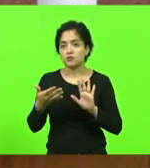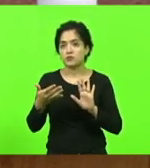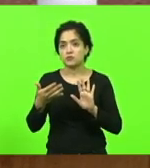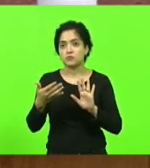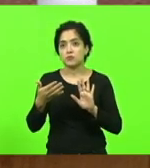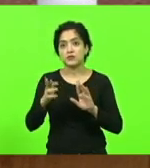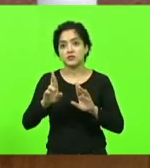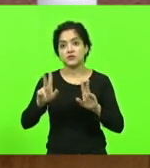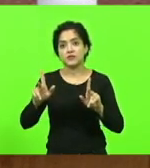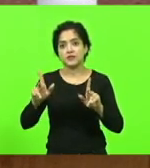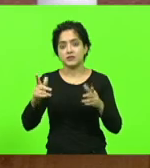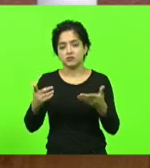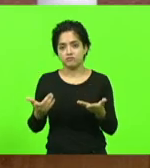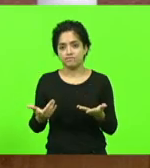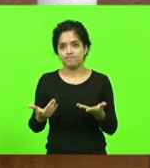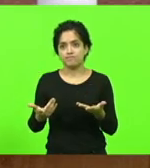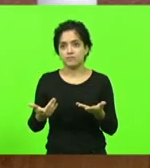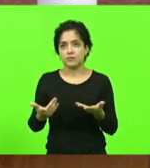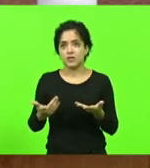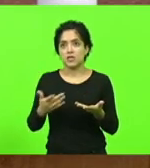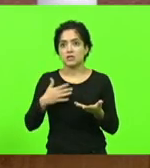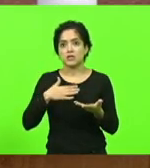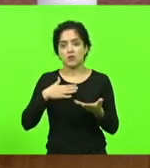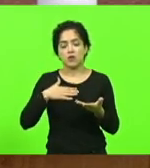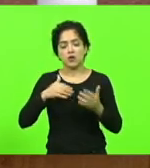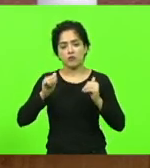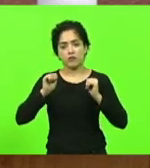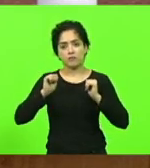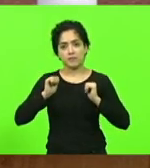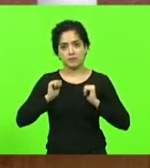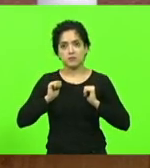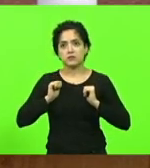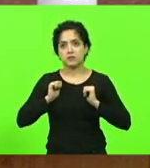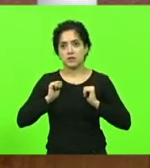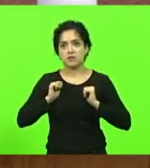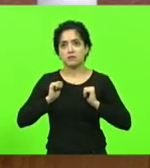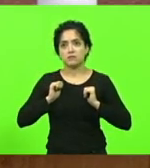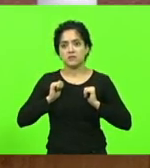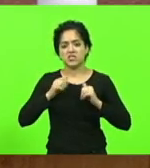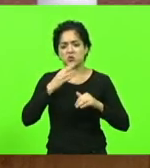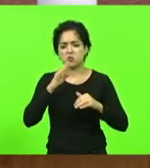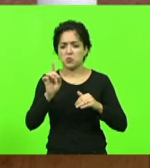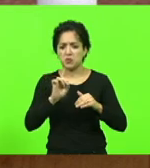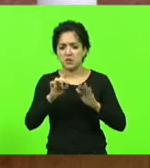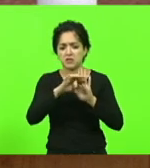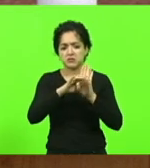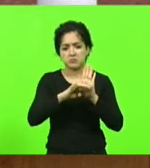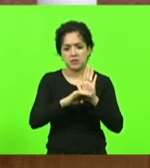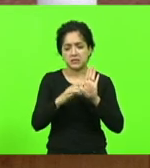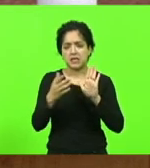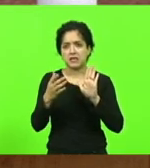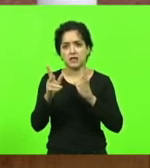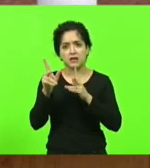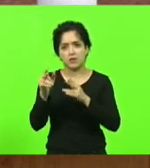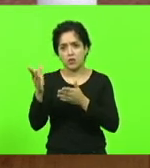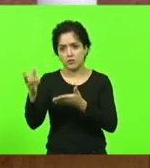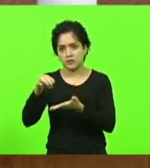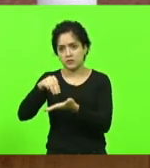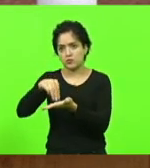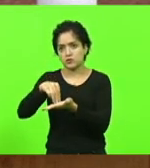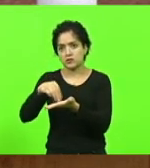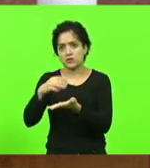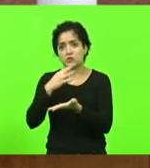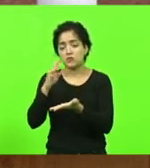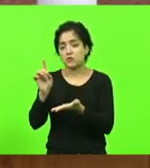portanto, senhor presidente, eu me abster de votar em matéria que eu não conheço, como é o caso dessa moção que eu não